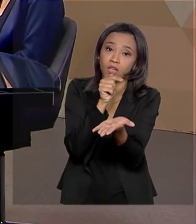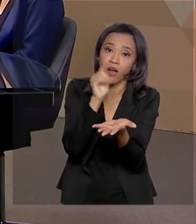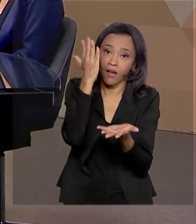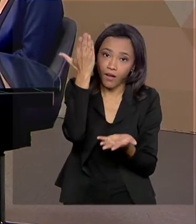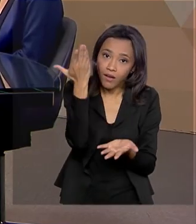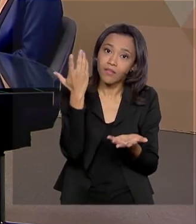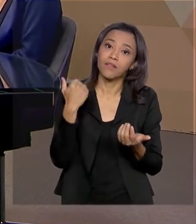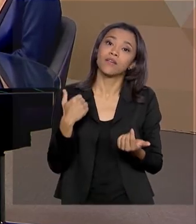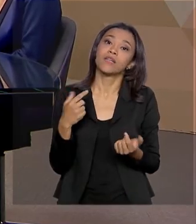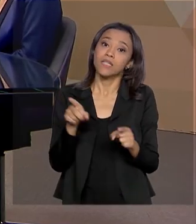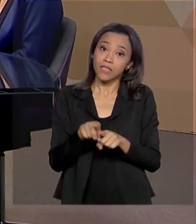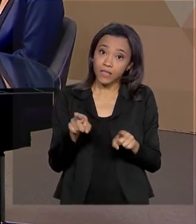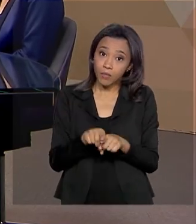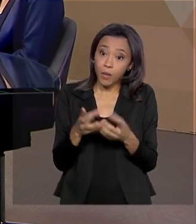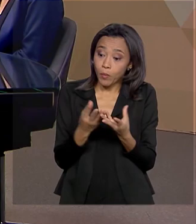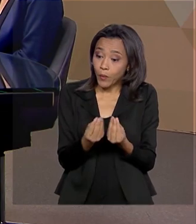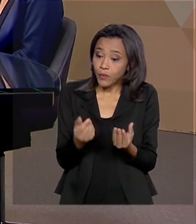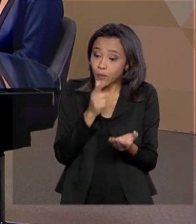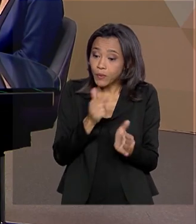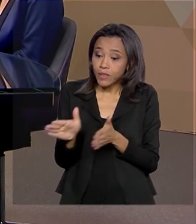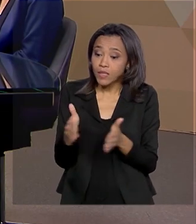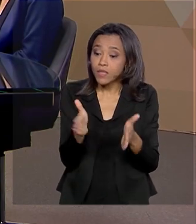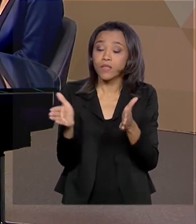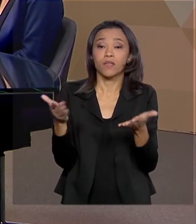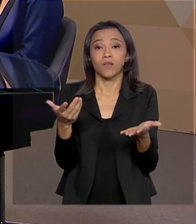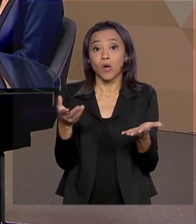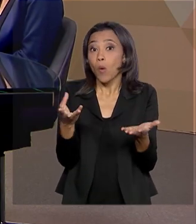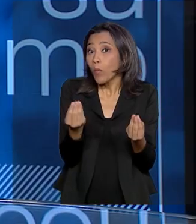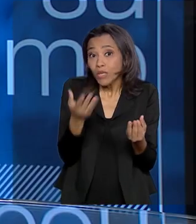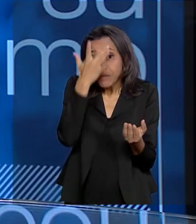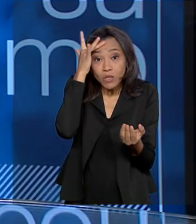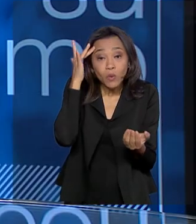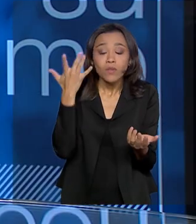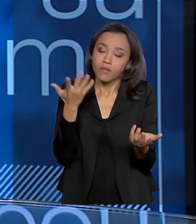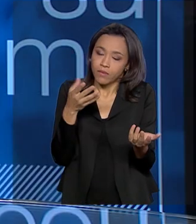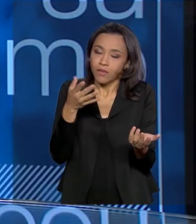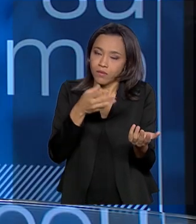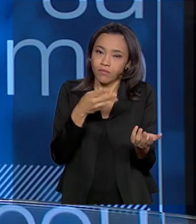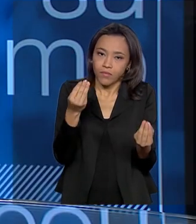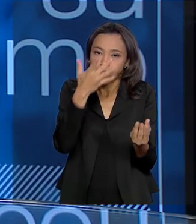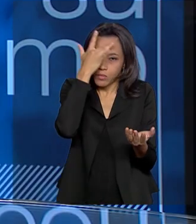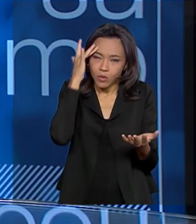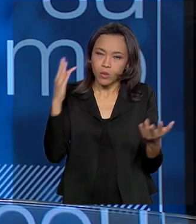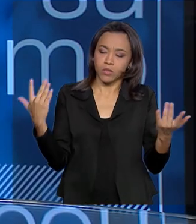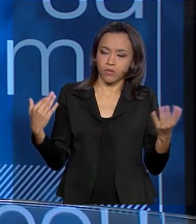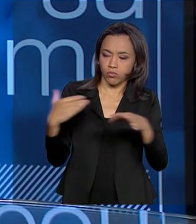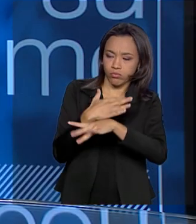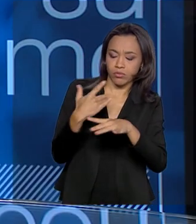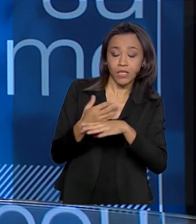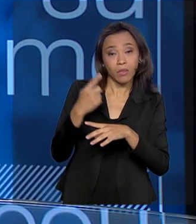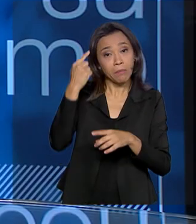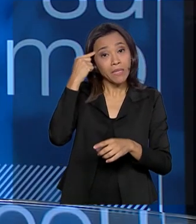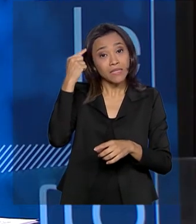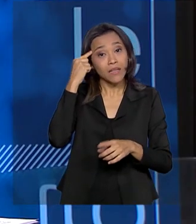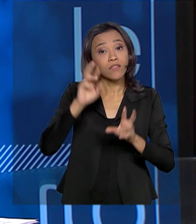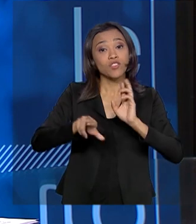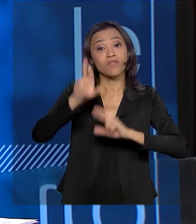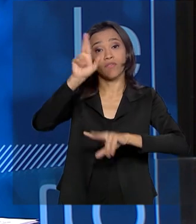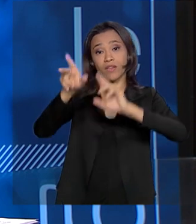concentração demográfica também. Uma concentração, aumento de demanda, então são soluções que têm que ser pensadas de formas diferentes para cada problema pontual.